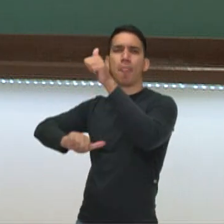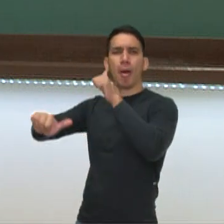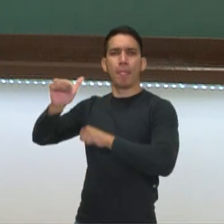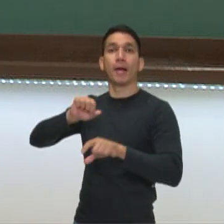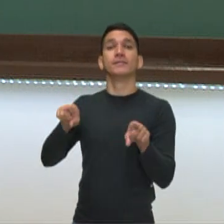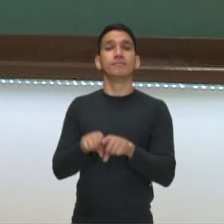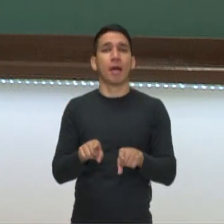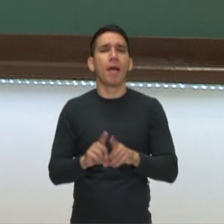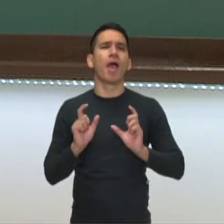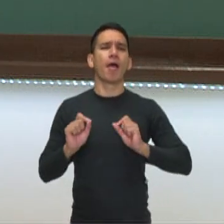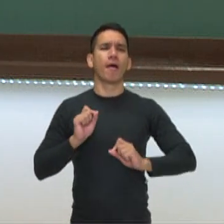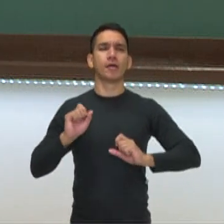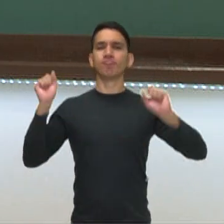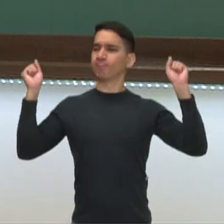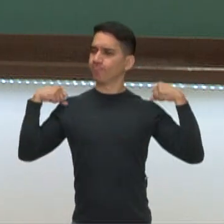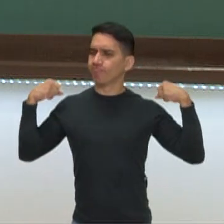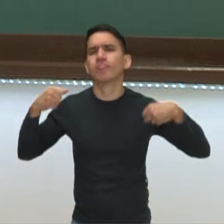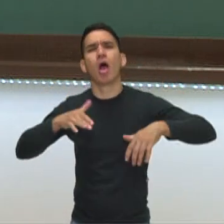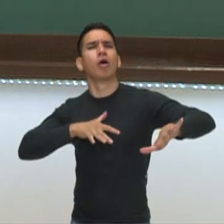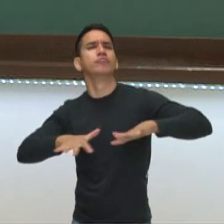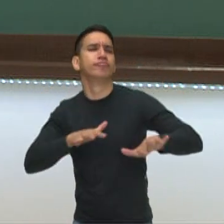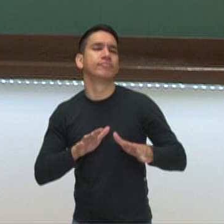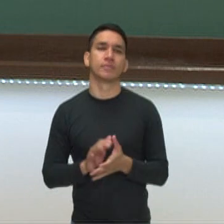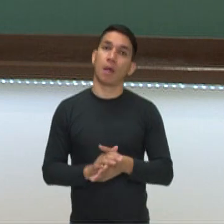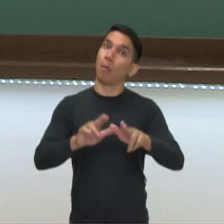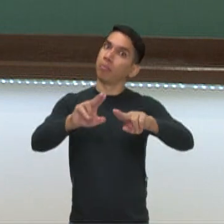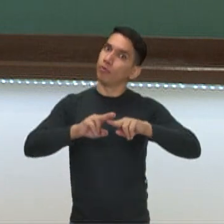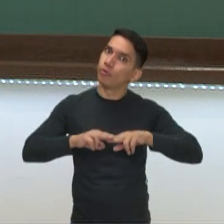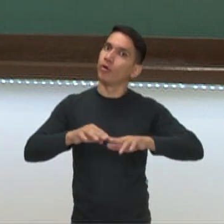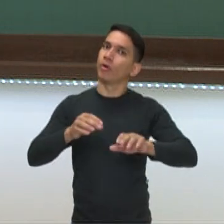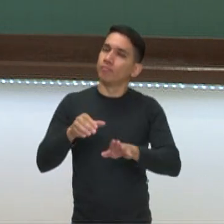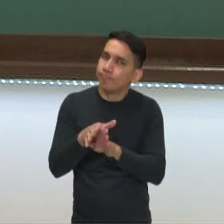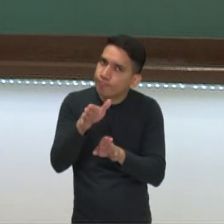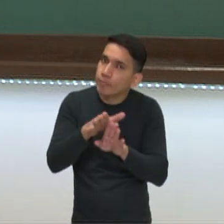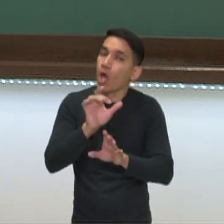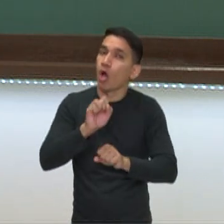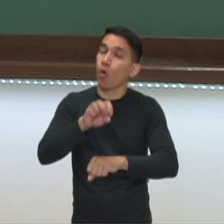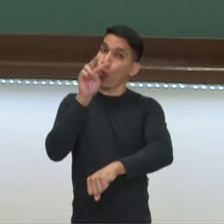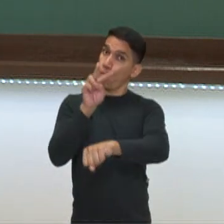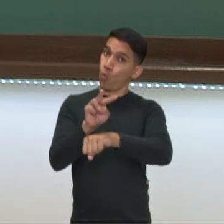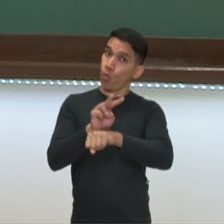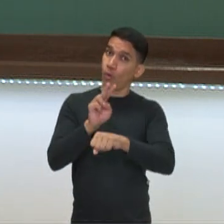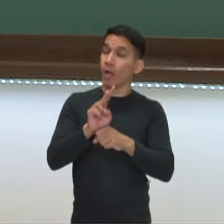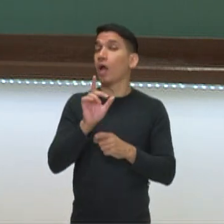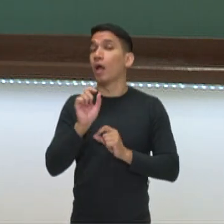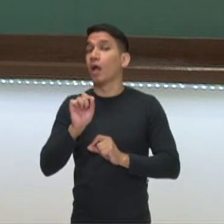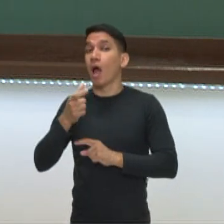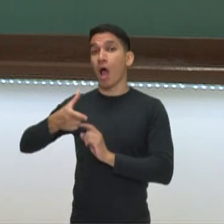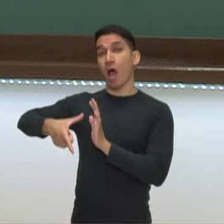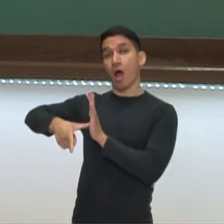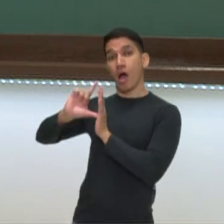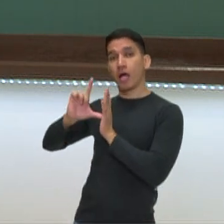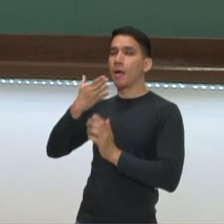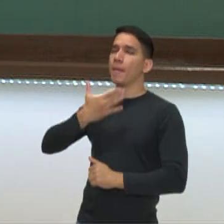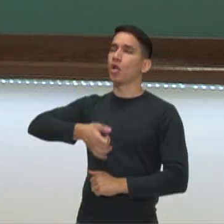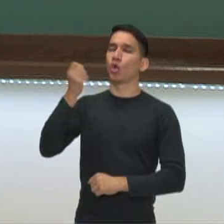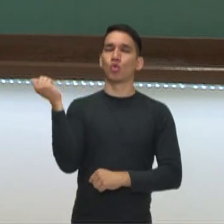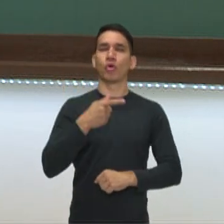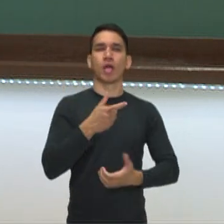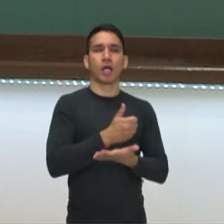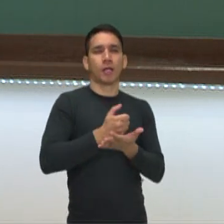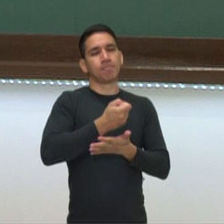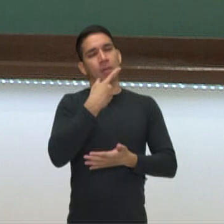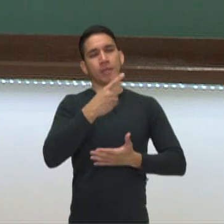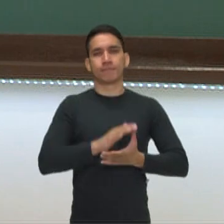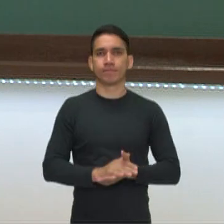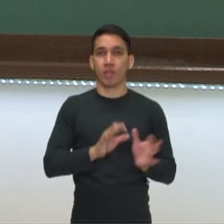com a prática de atividades físicas, doenças. Então prevenir é sempre melhor do que remediar. Neste vídeo nós falamos